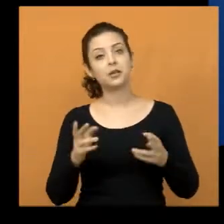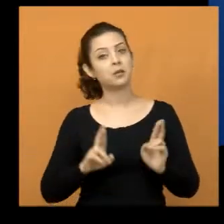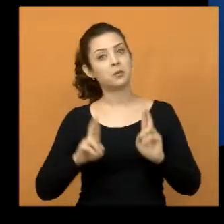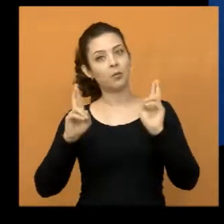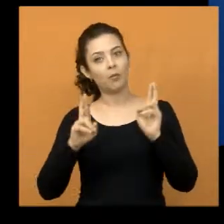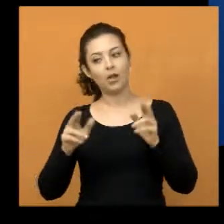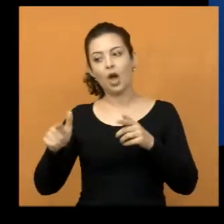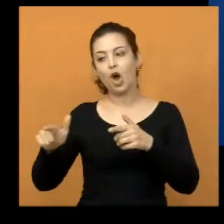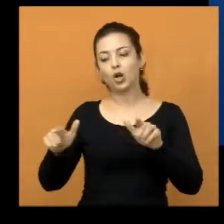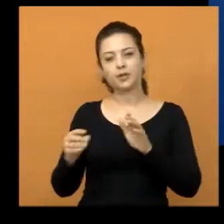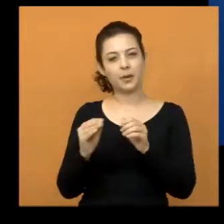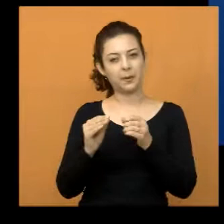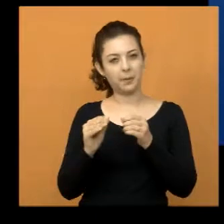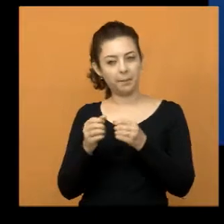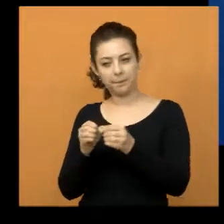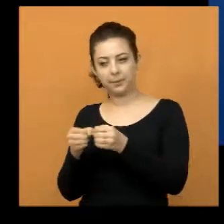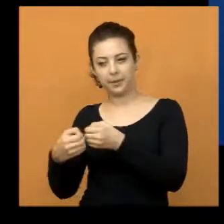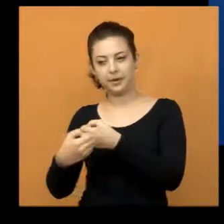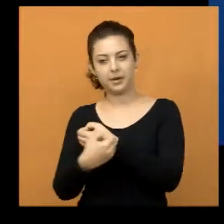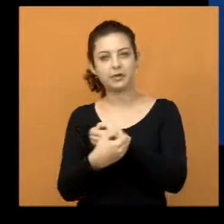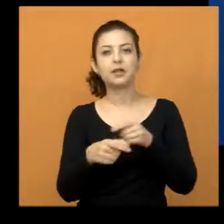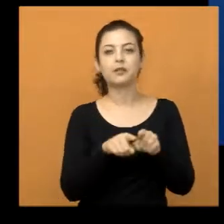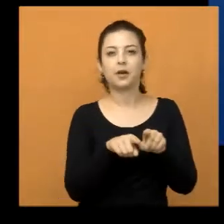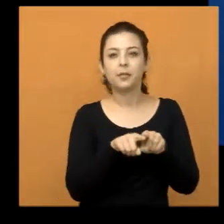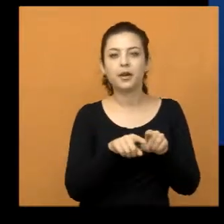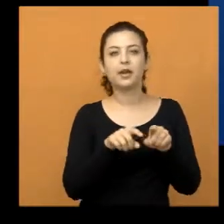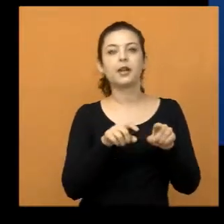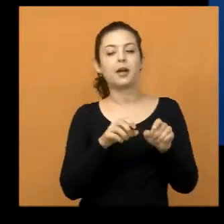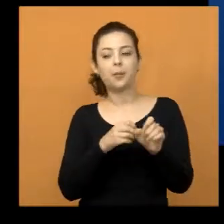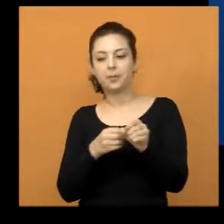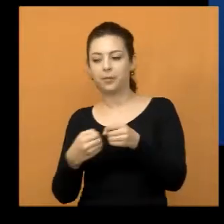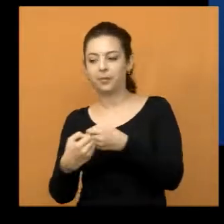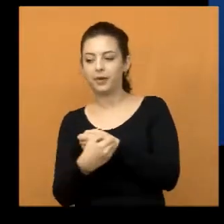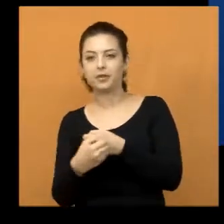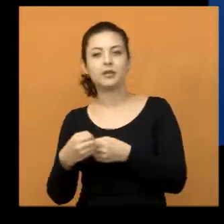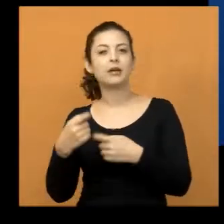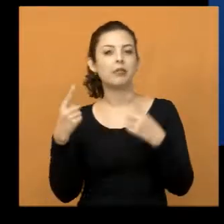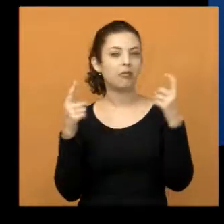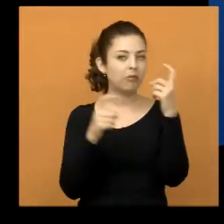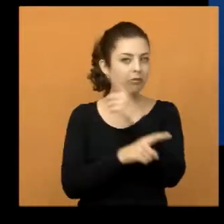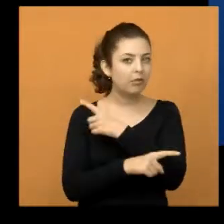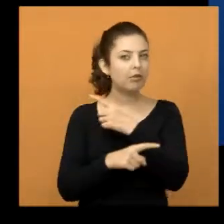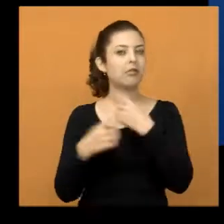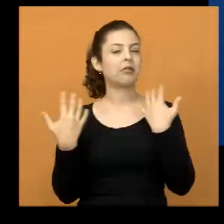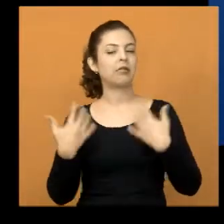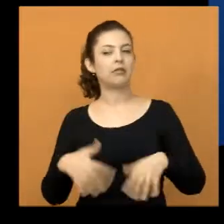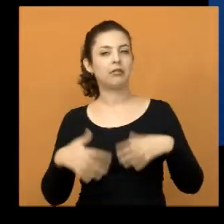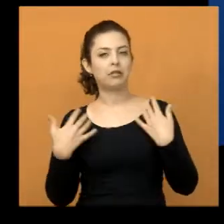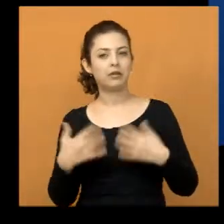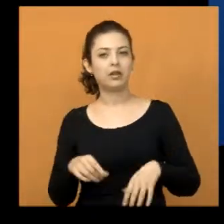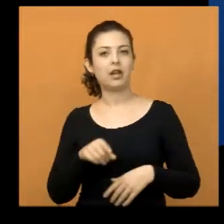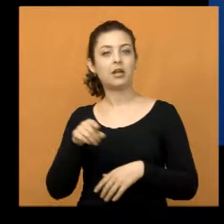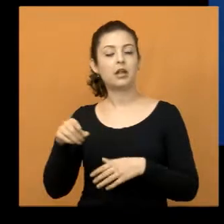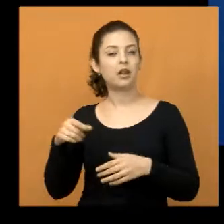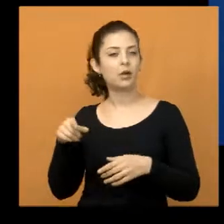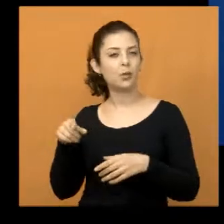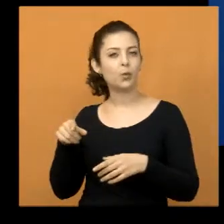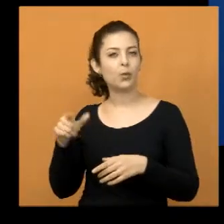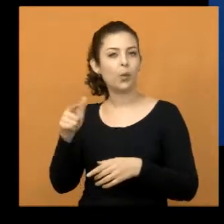estenda, eu não vi o cronograma, mas para o Campo Grande ali, para o Santa Rita também, que está uma dificuldade muito grande ali. Até